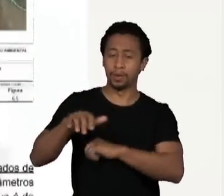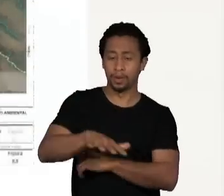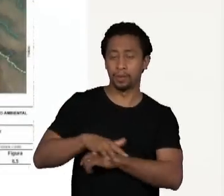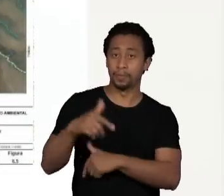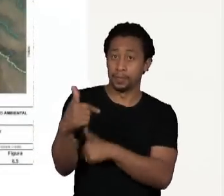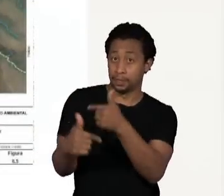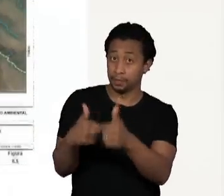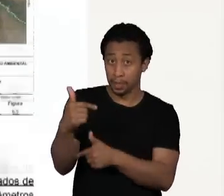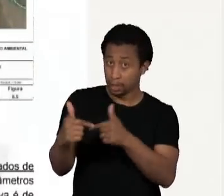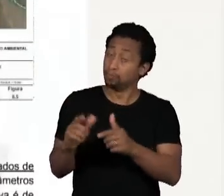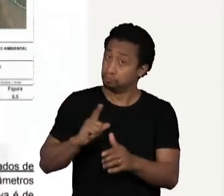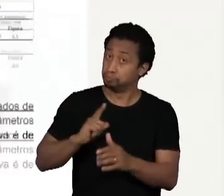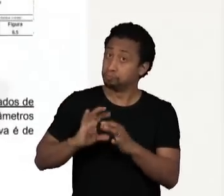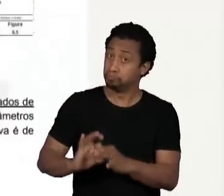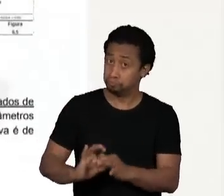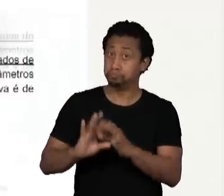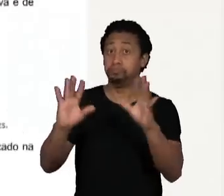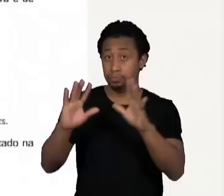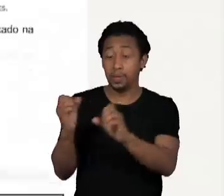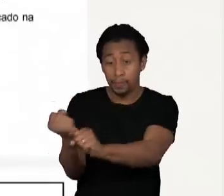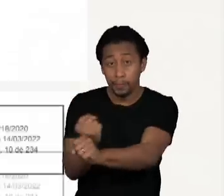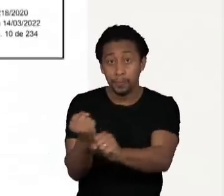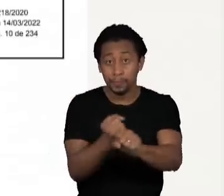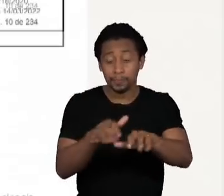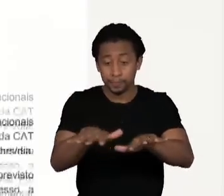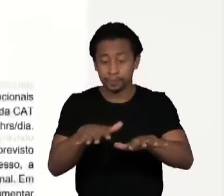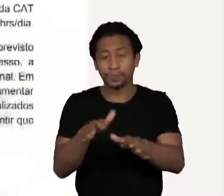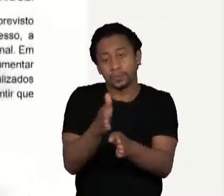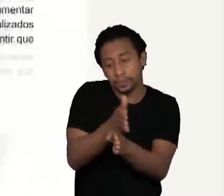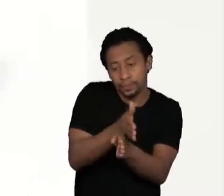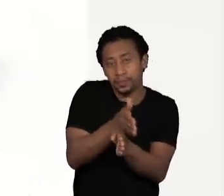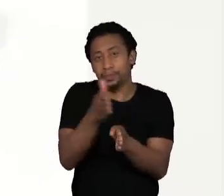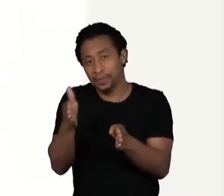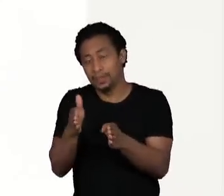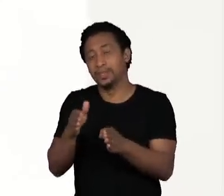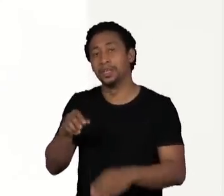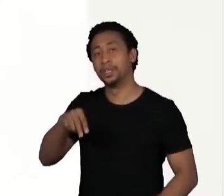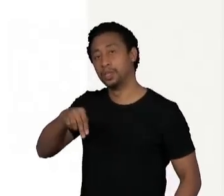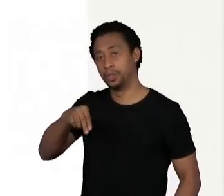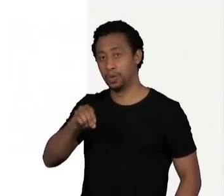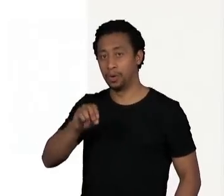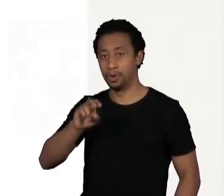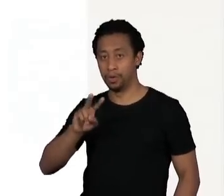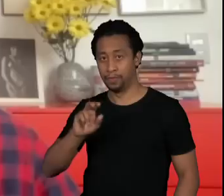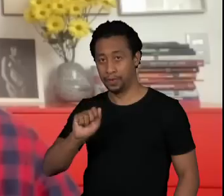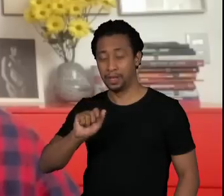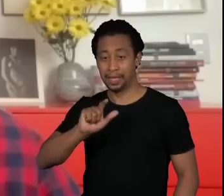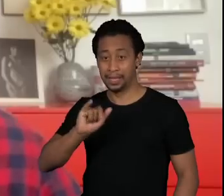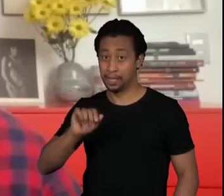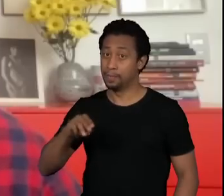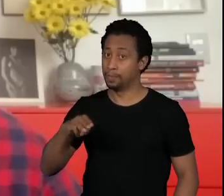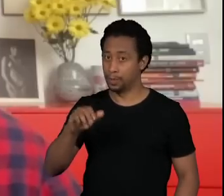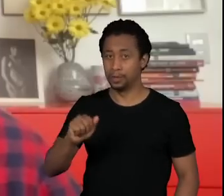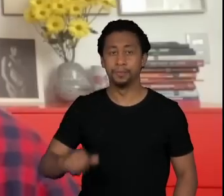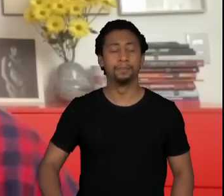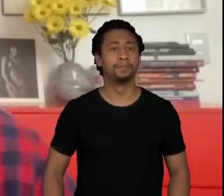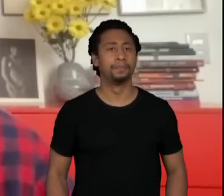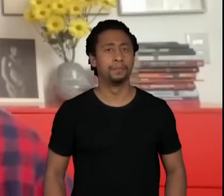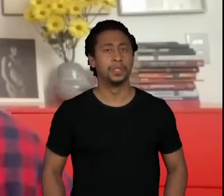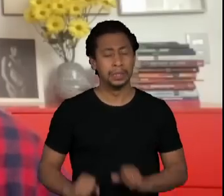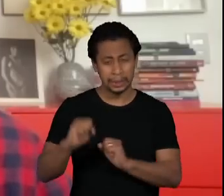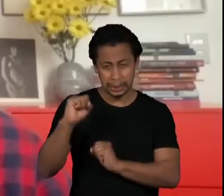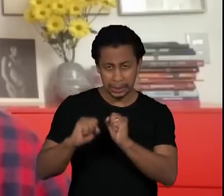prévia e de instalação no município vizinho de Nova Lima. É um mega empreendimento